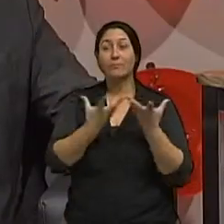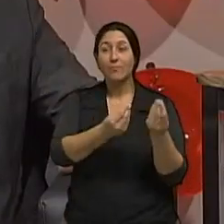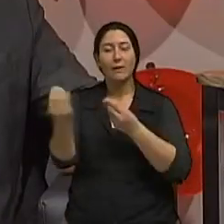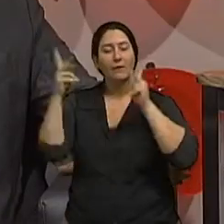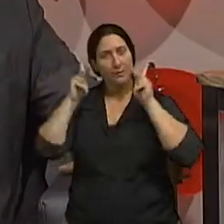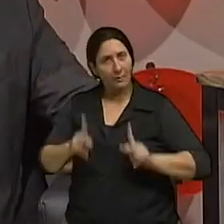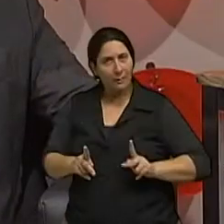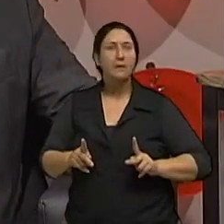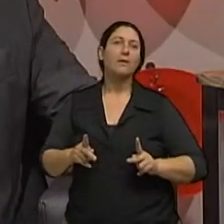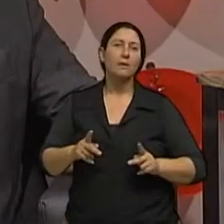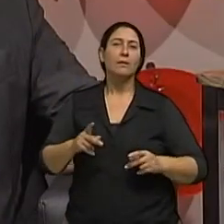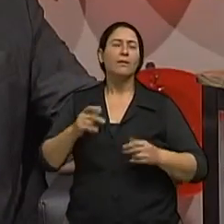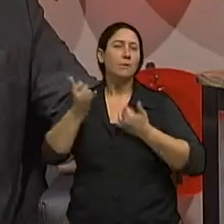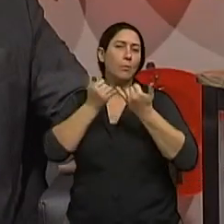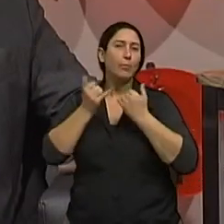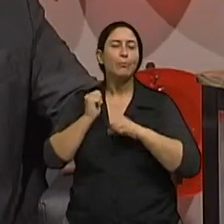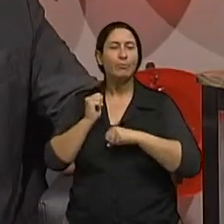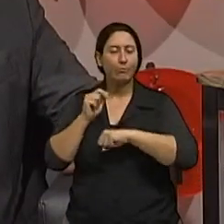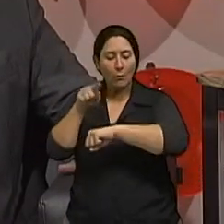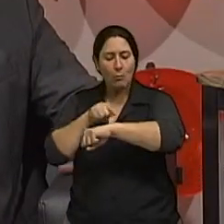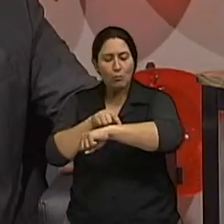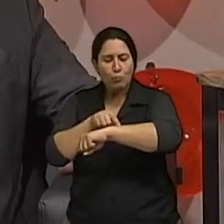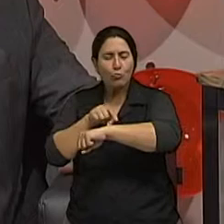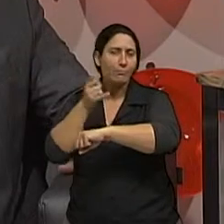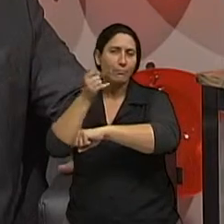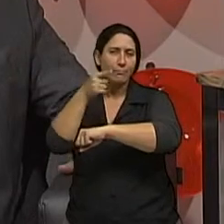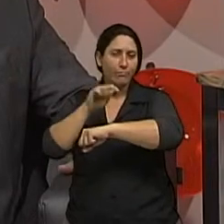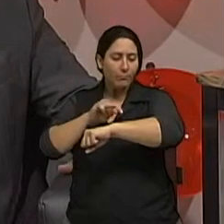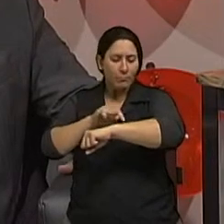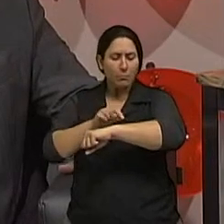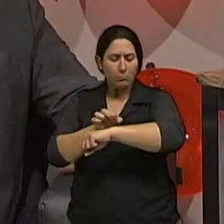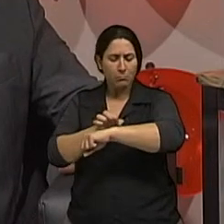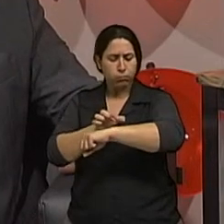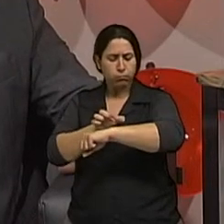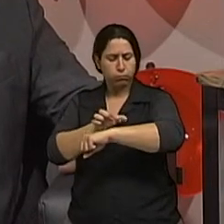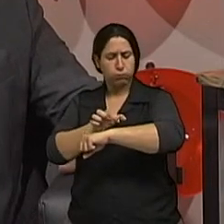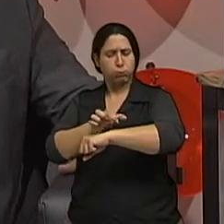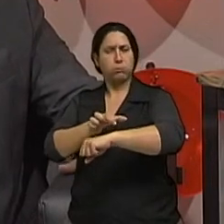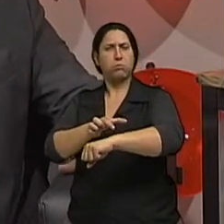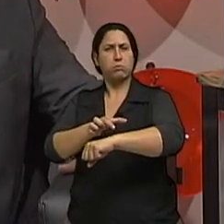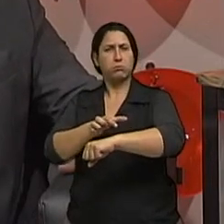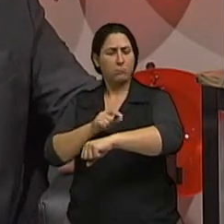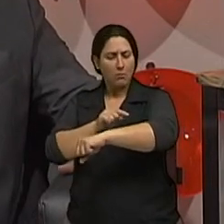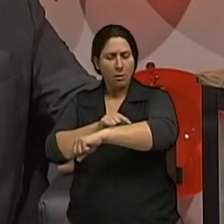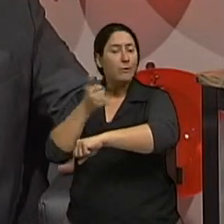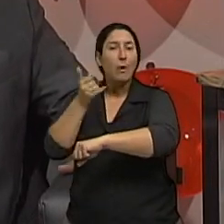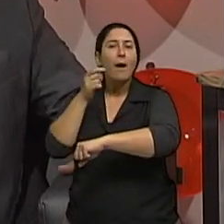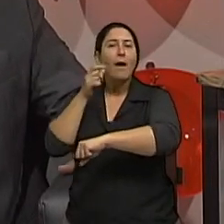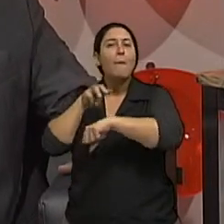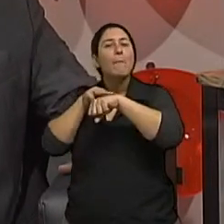sinais que mudem de aspecto, em especial, sinal que começa a crescer, sinal que começa a mudar de cor,